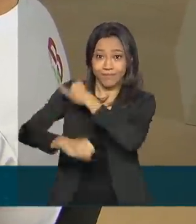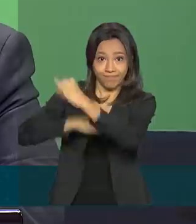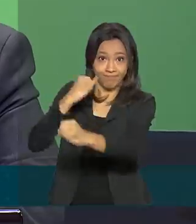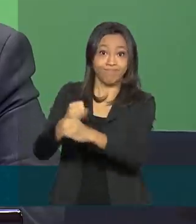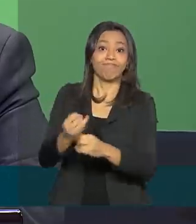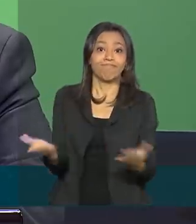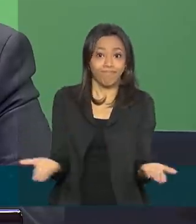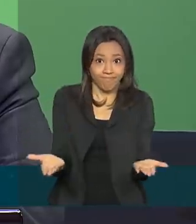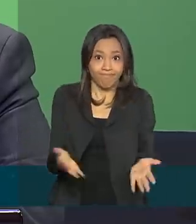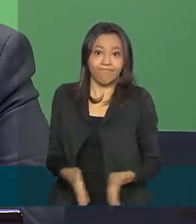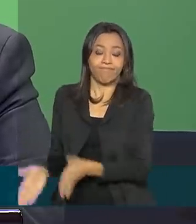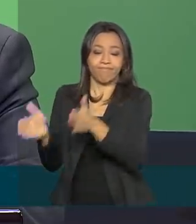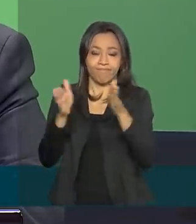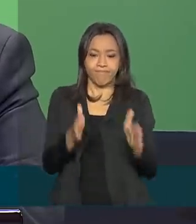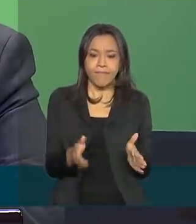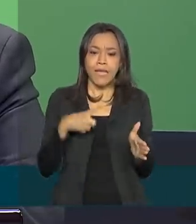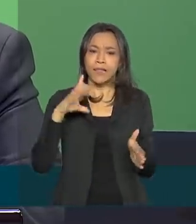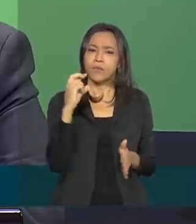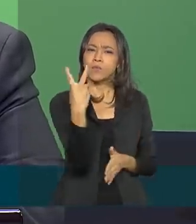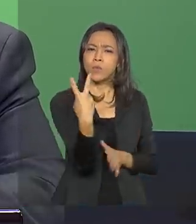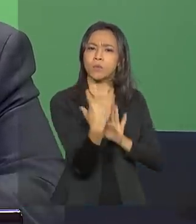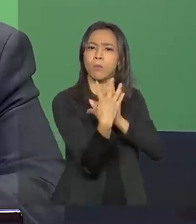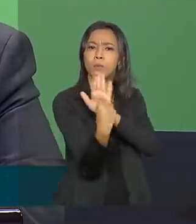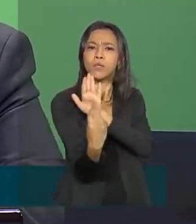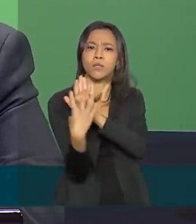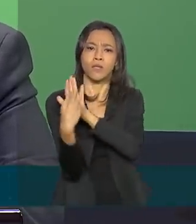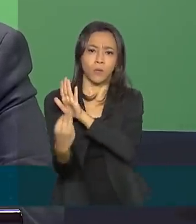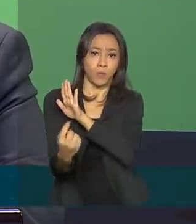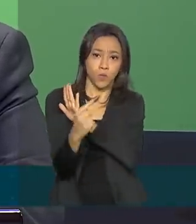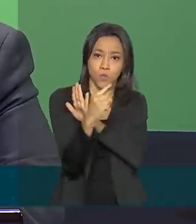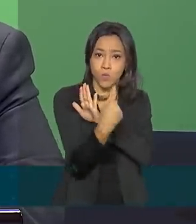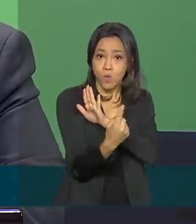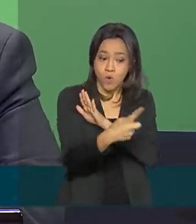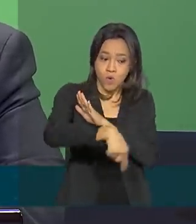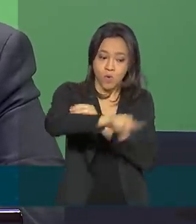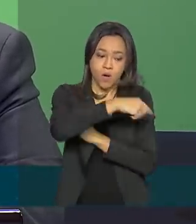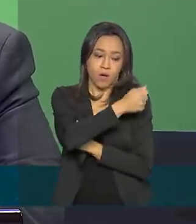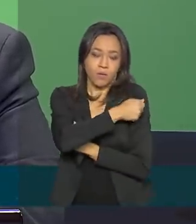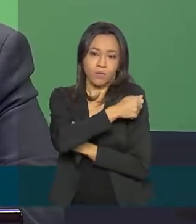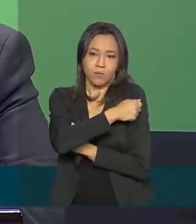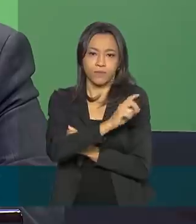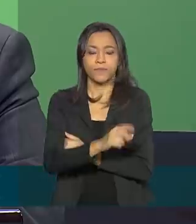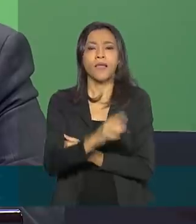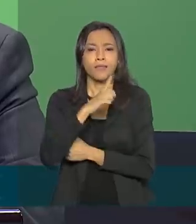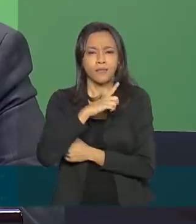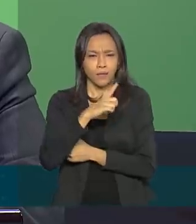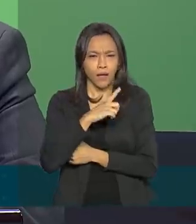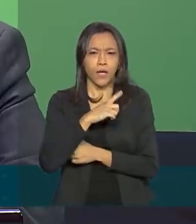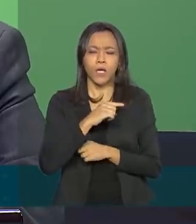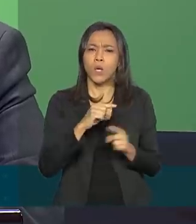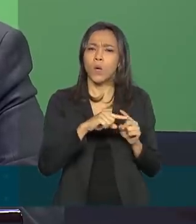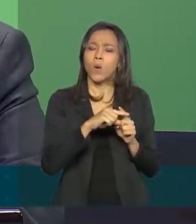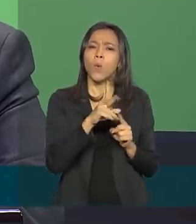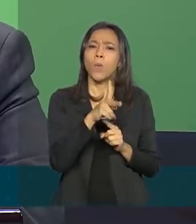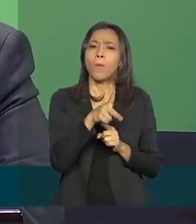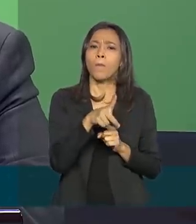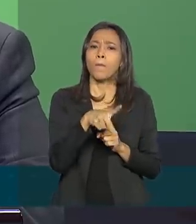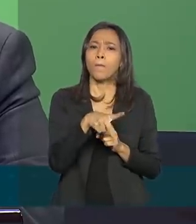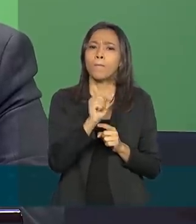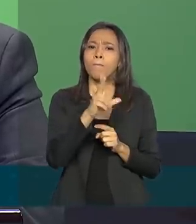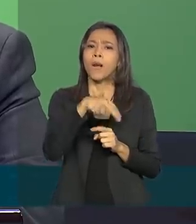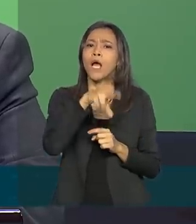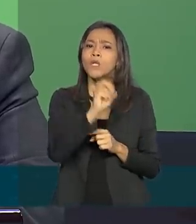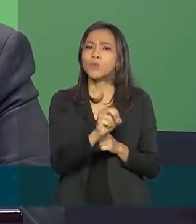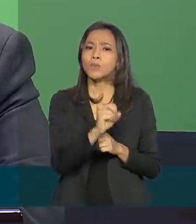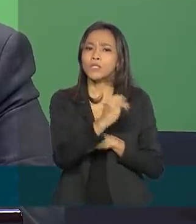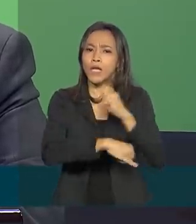Nós temos dois modelos. Se o aluno já tiver um plano de internet, ele pode usar o plano